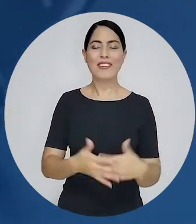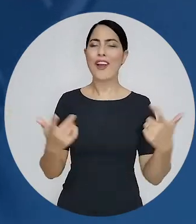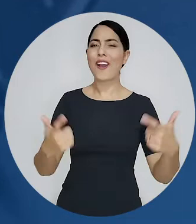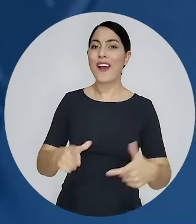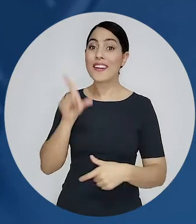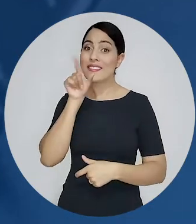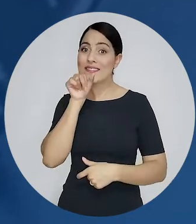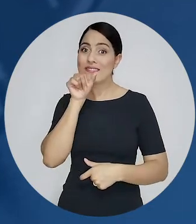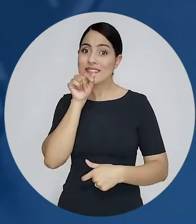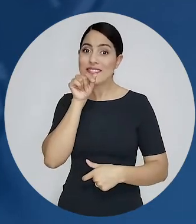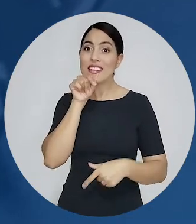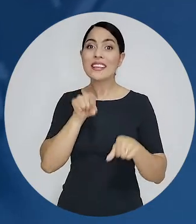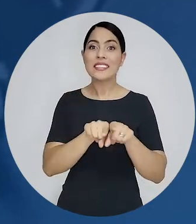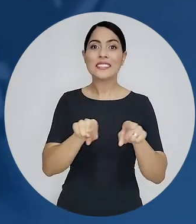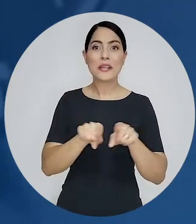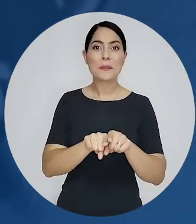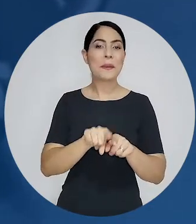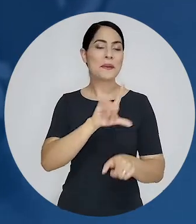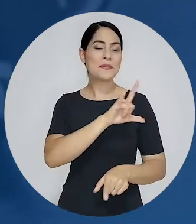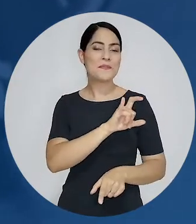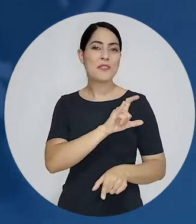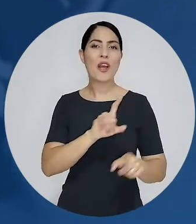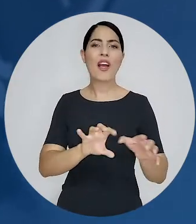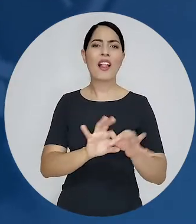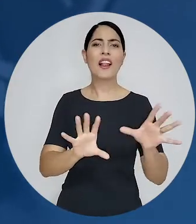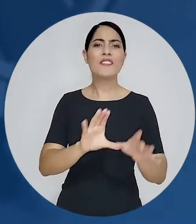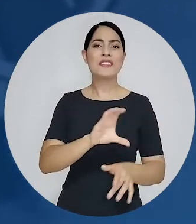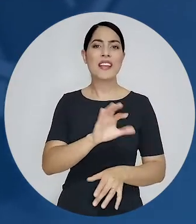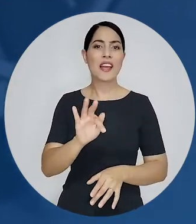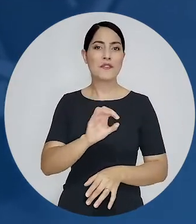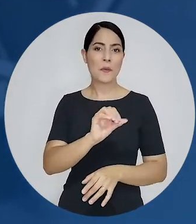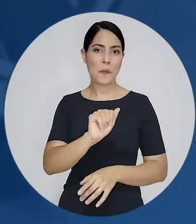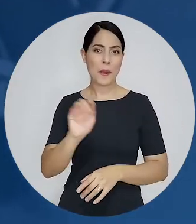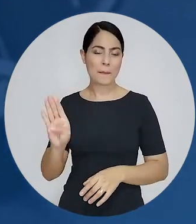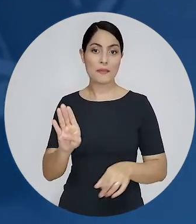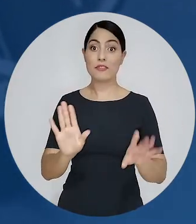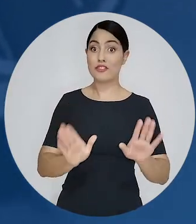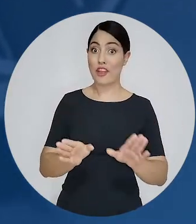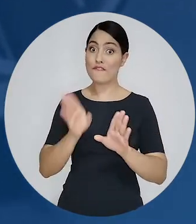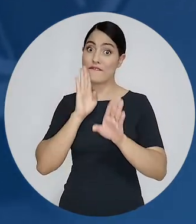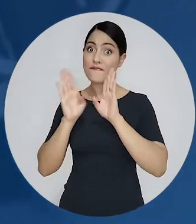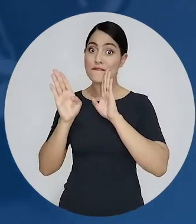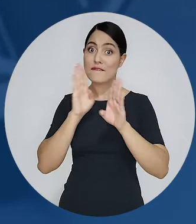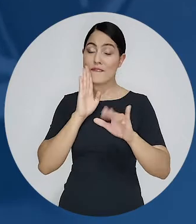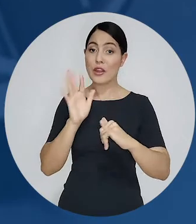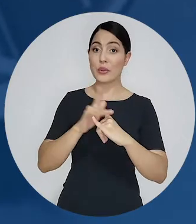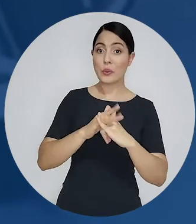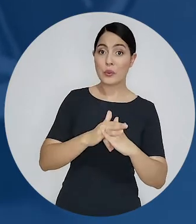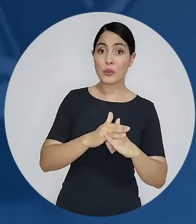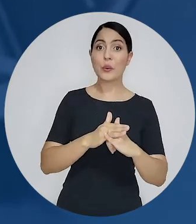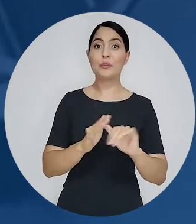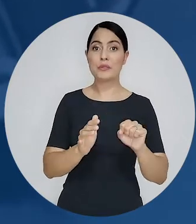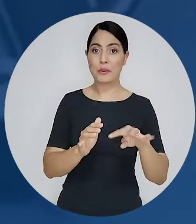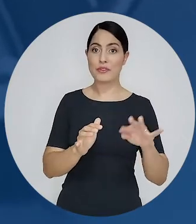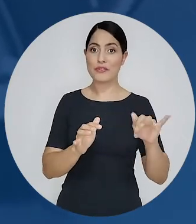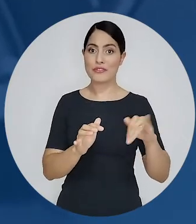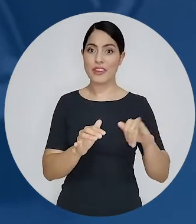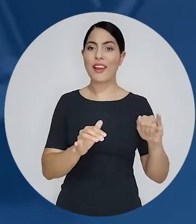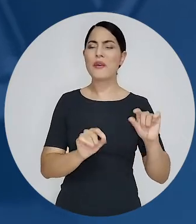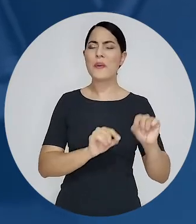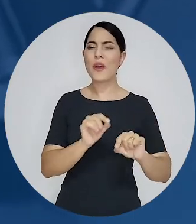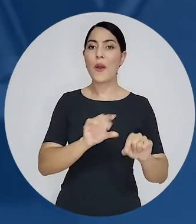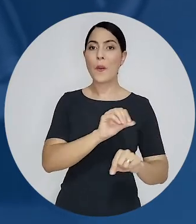Instagram e no Twitter você encontra a gente pelo arroba CFOAB. Já no Facebook, YouTube e Spotify